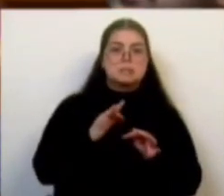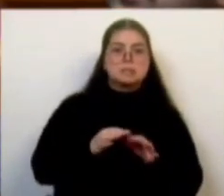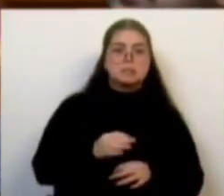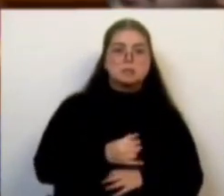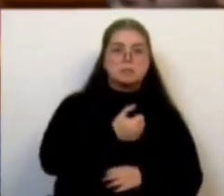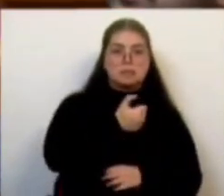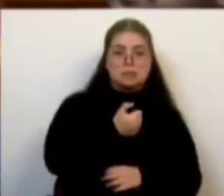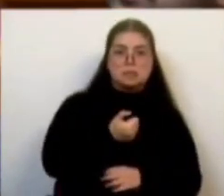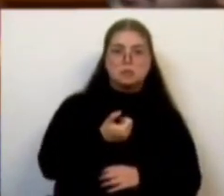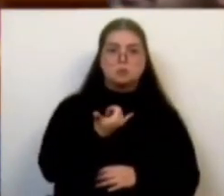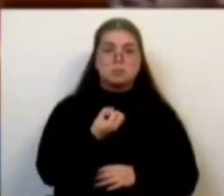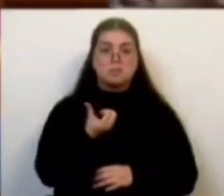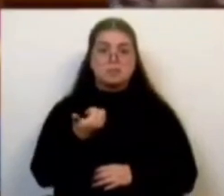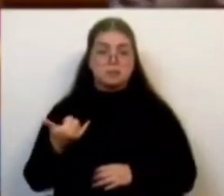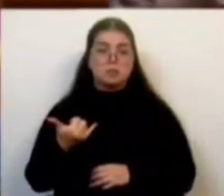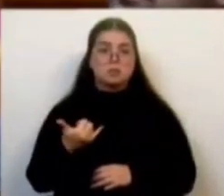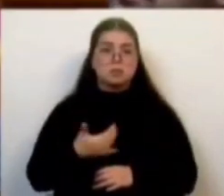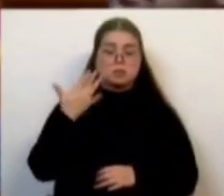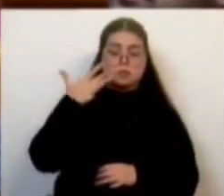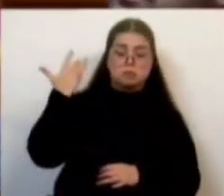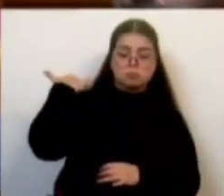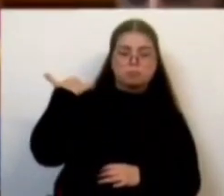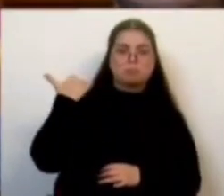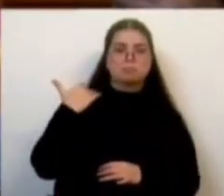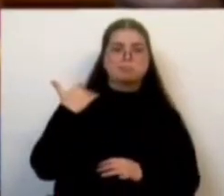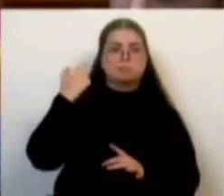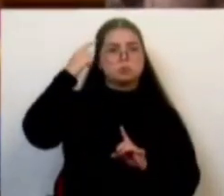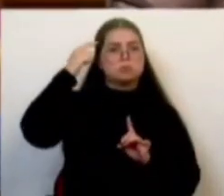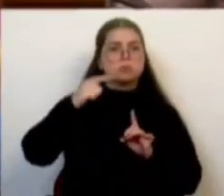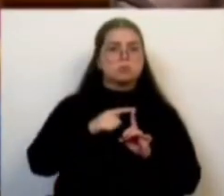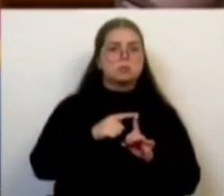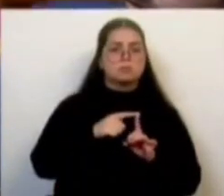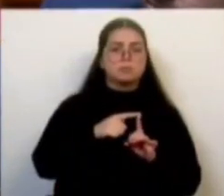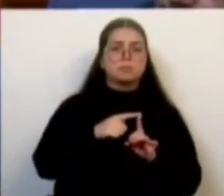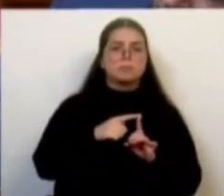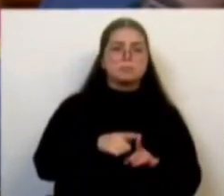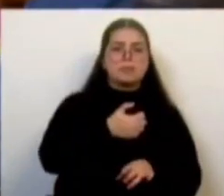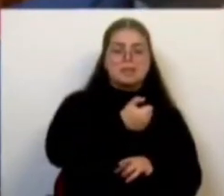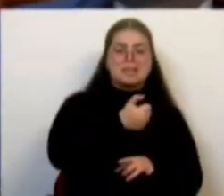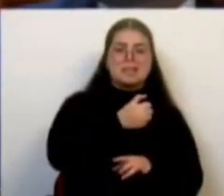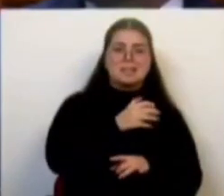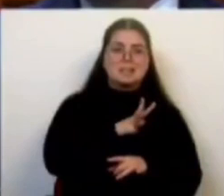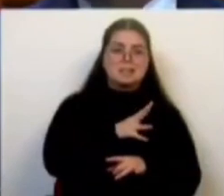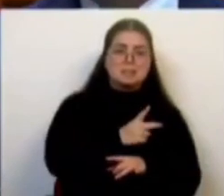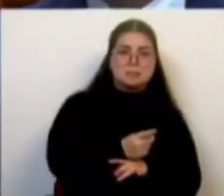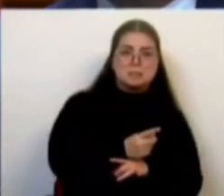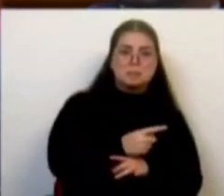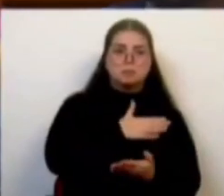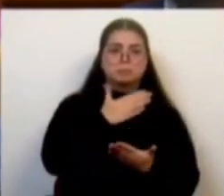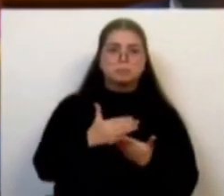assumiu a meta de Portugal passar de 15 mil para 26 mil camas para estudantes até 2026,